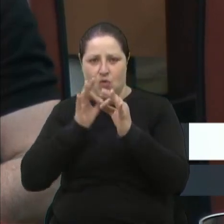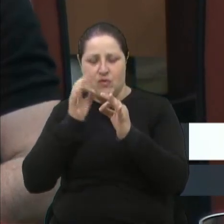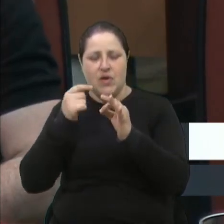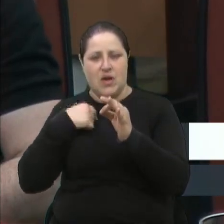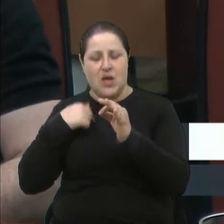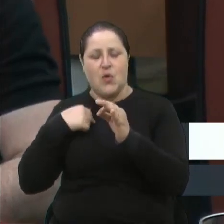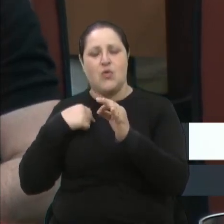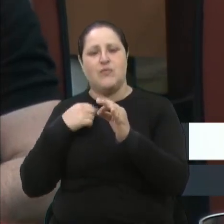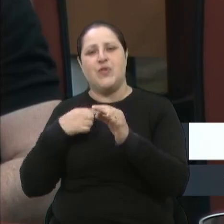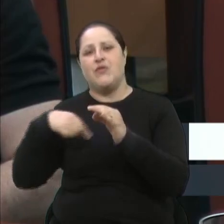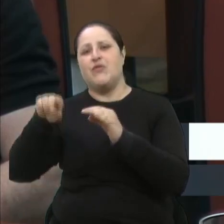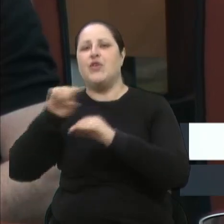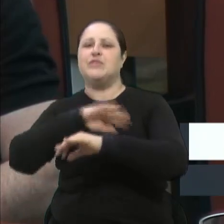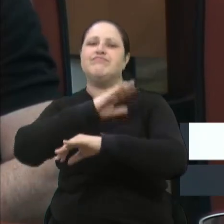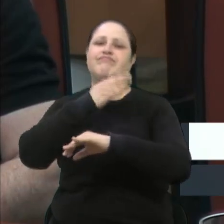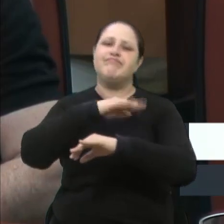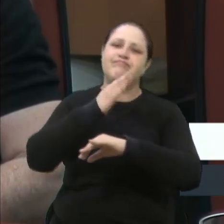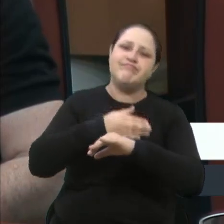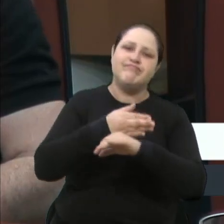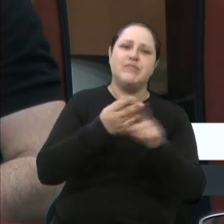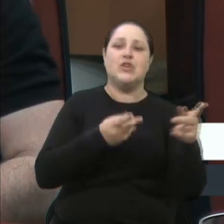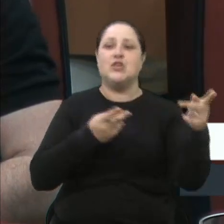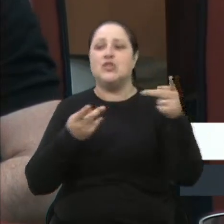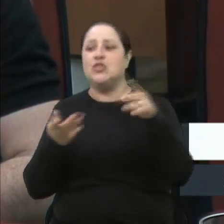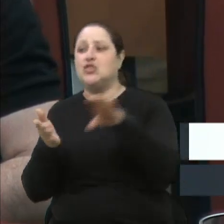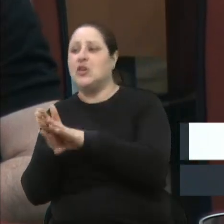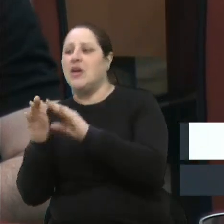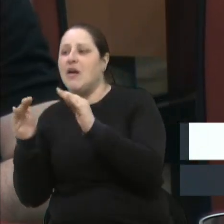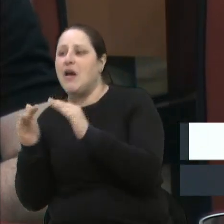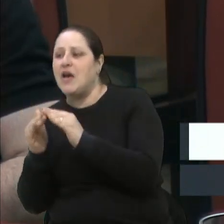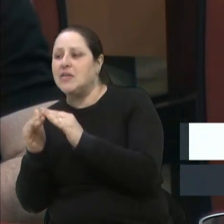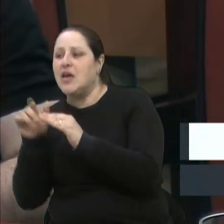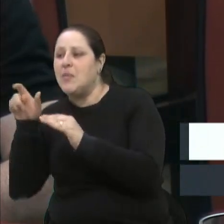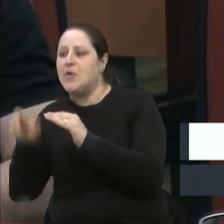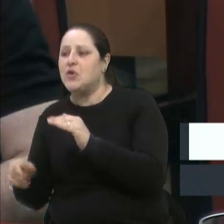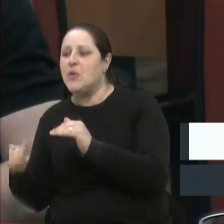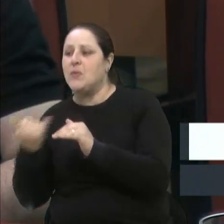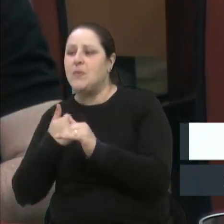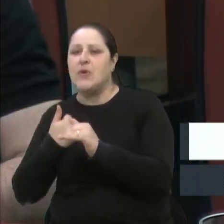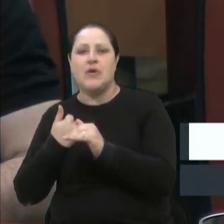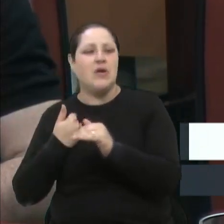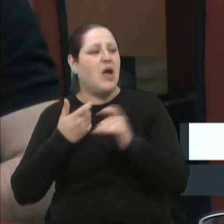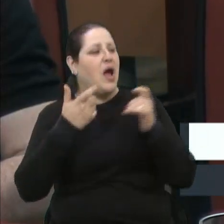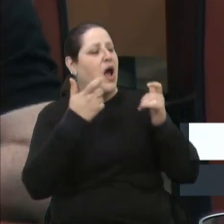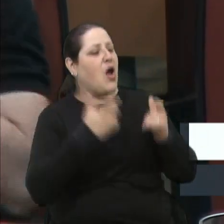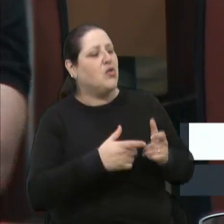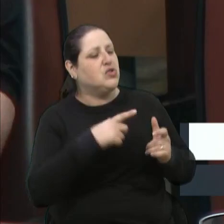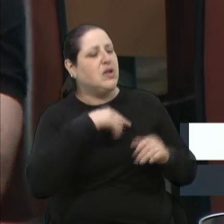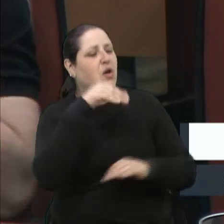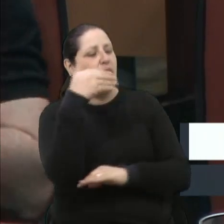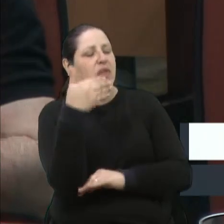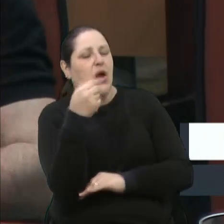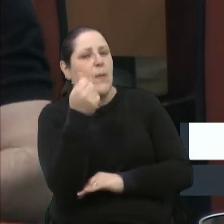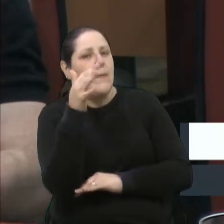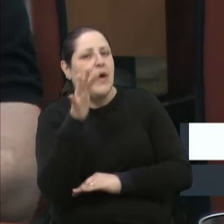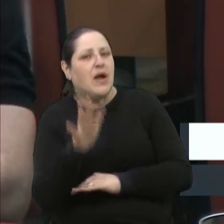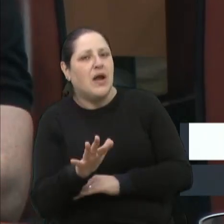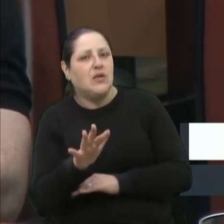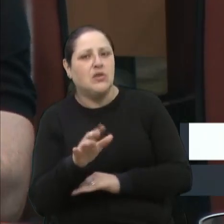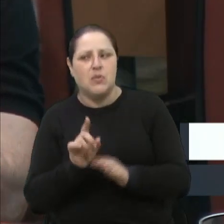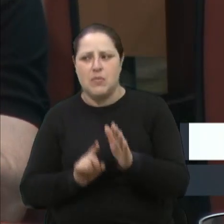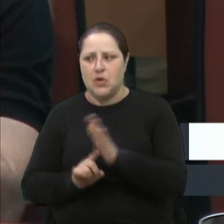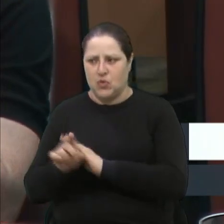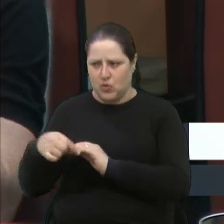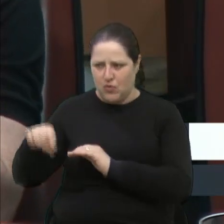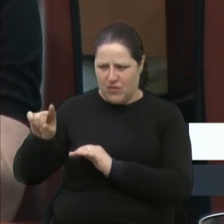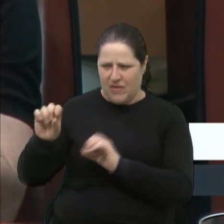pavilhão, encostou um cara no lado e me pediu onde que tem um hotel, não muito caro, tal. Eu disse, mas tá, mas o senhor veio para a festa